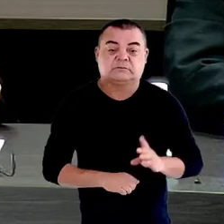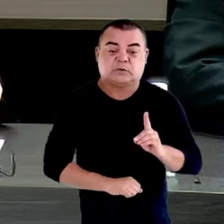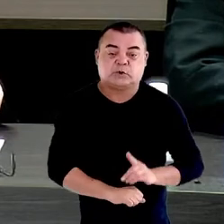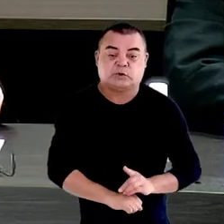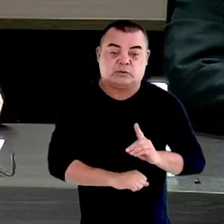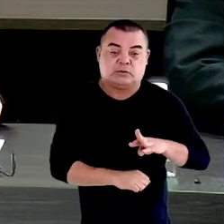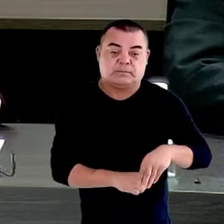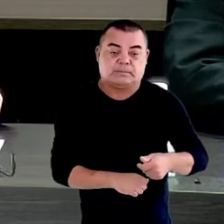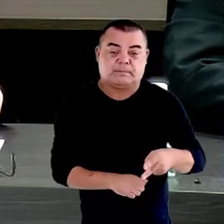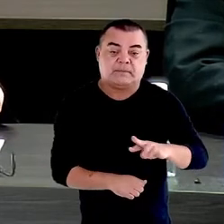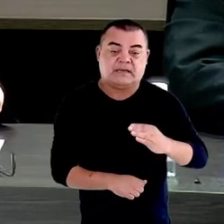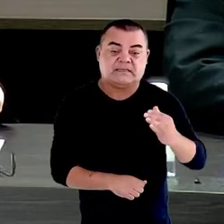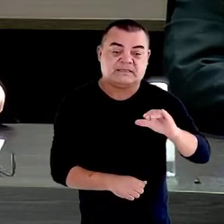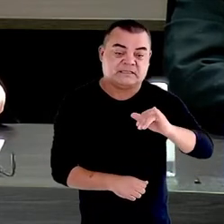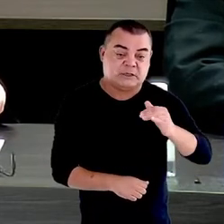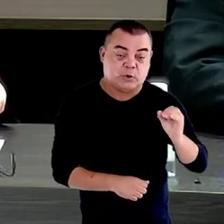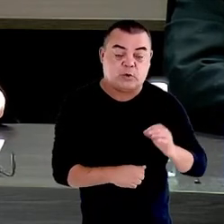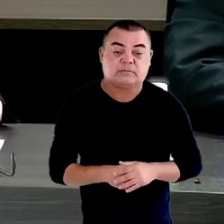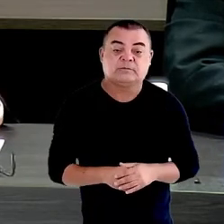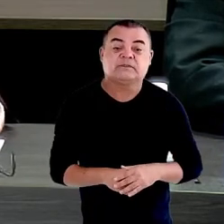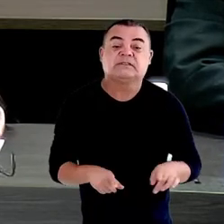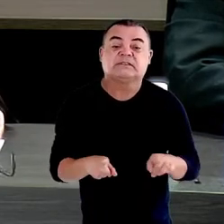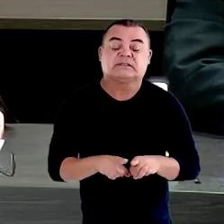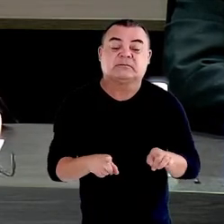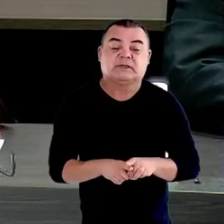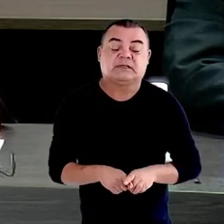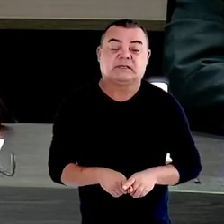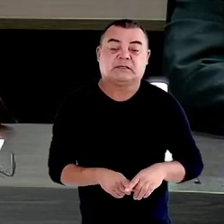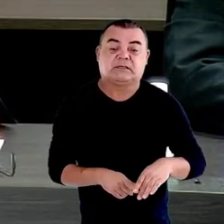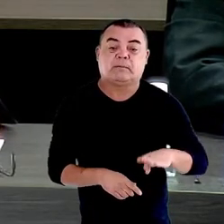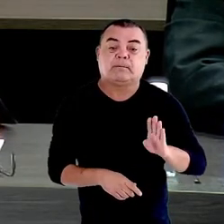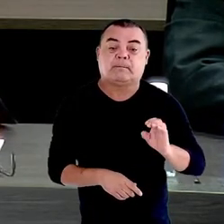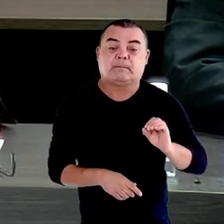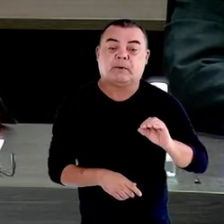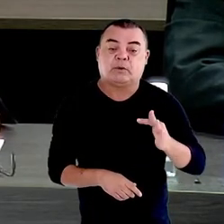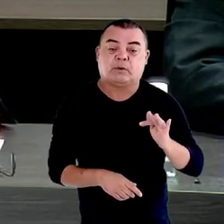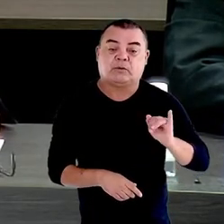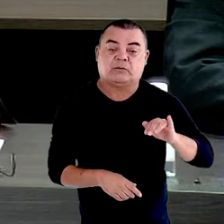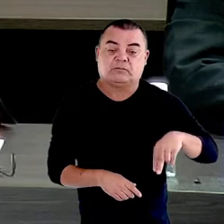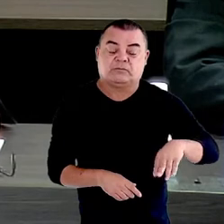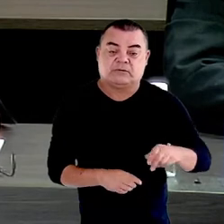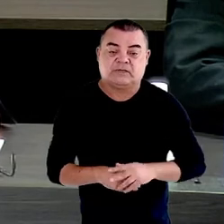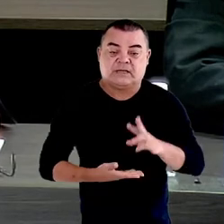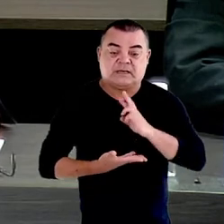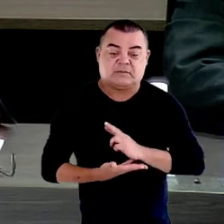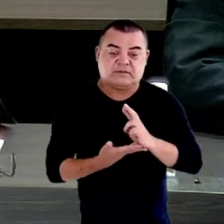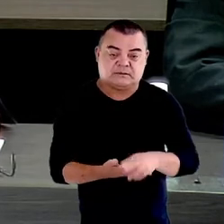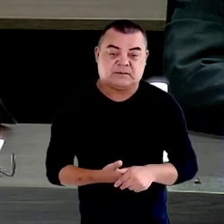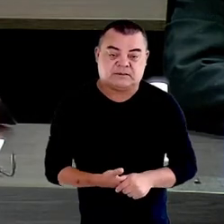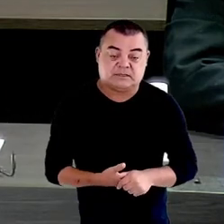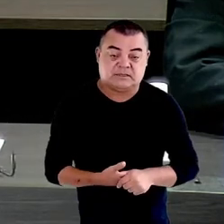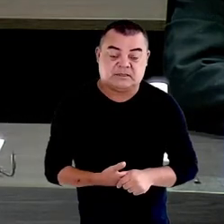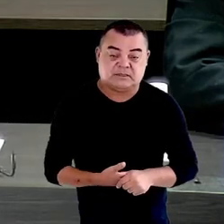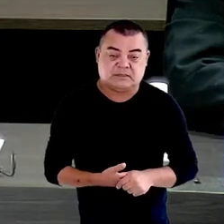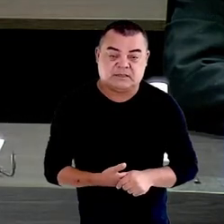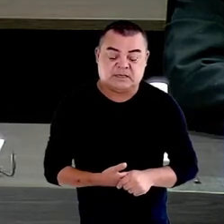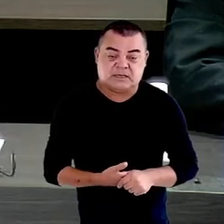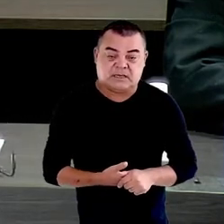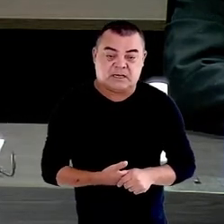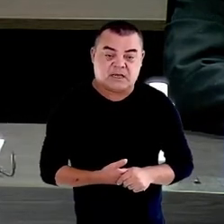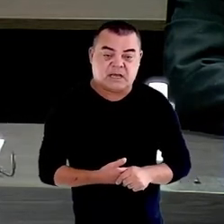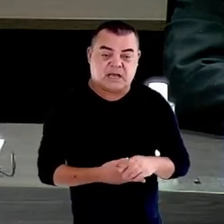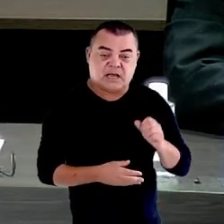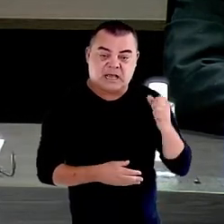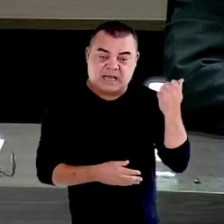cumprimento uma vez mais, e o doutor Tarsísio Bonfim, representando a vertente associativa aqui